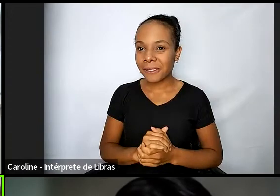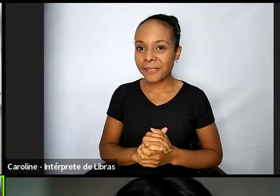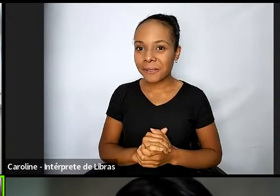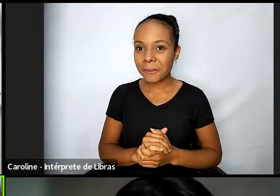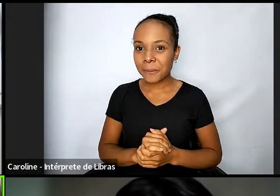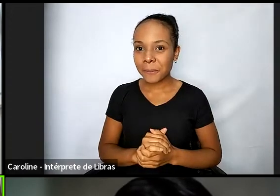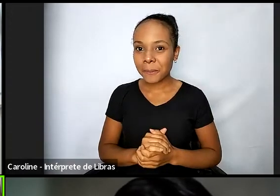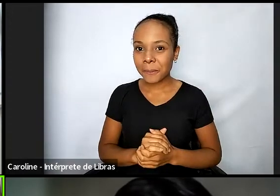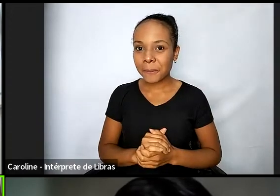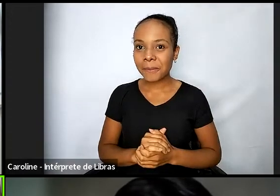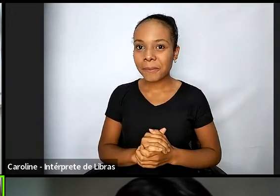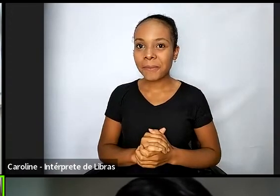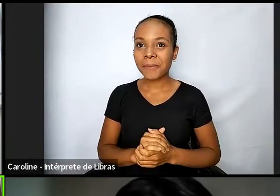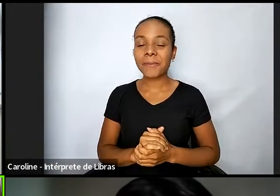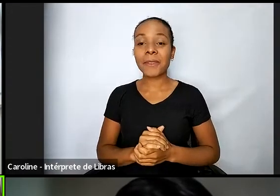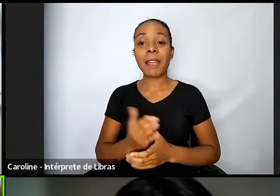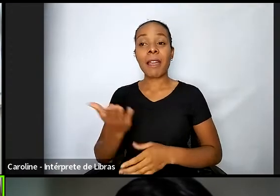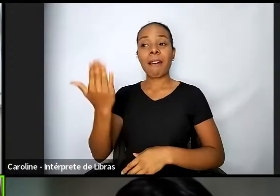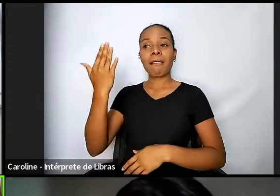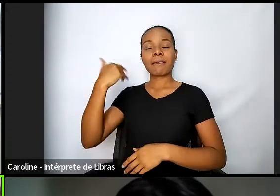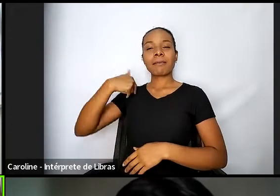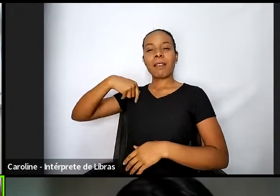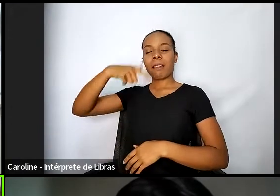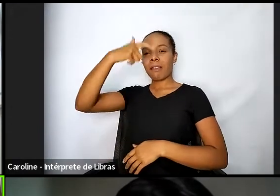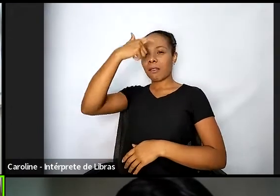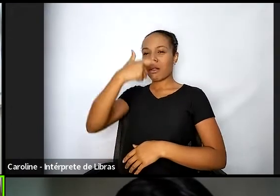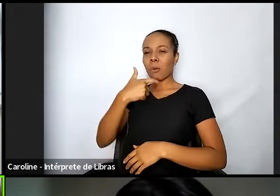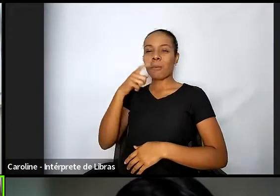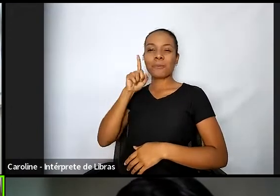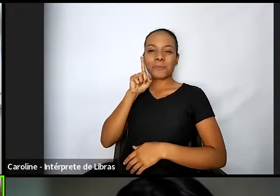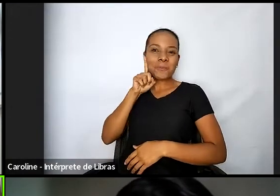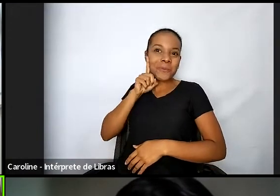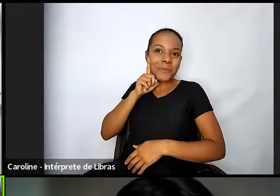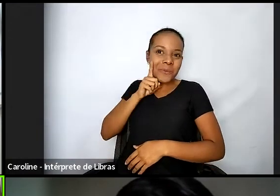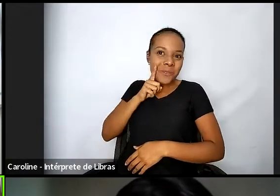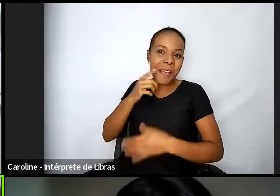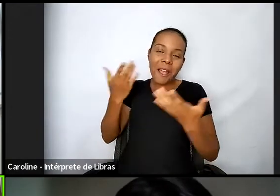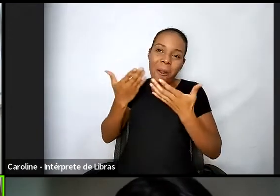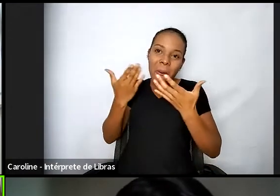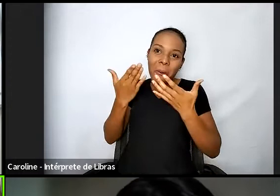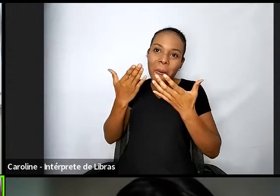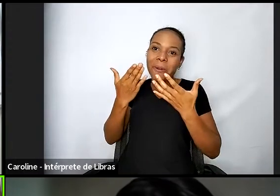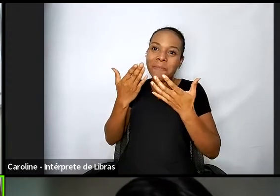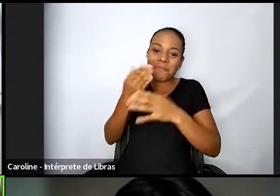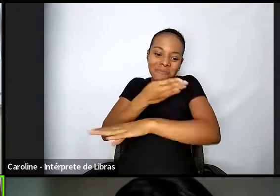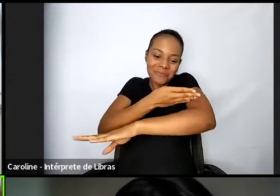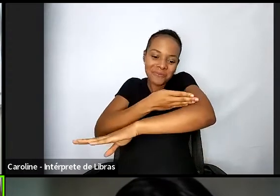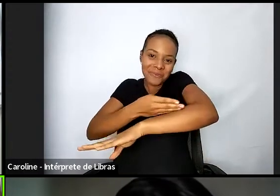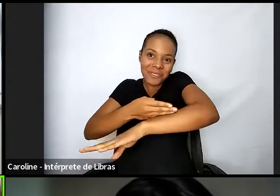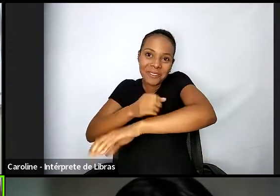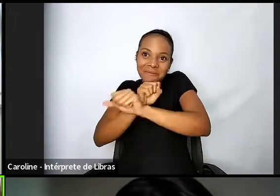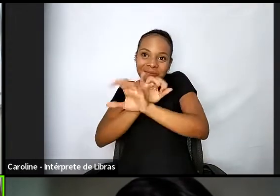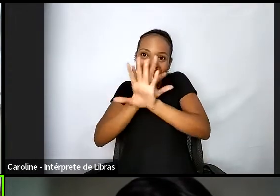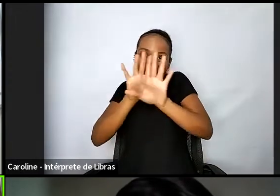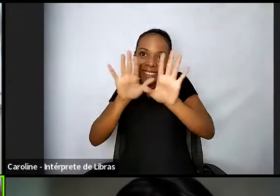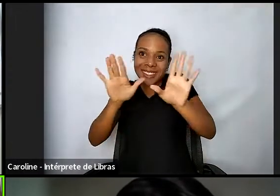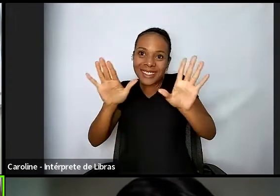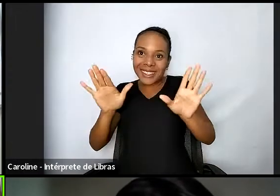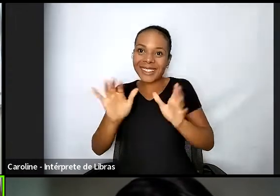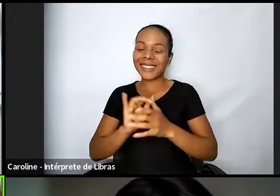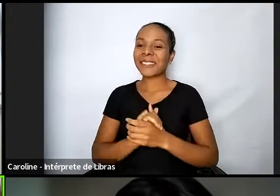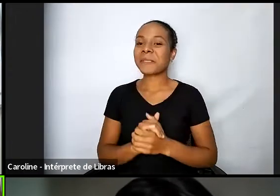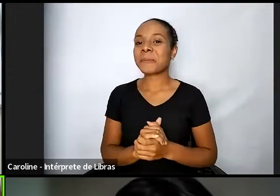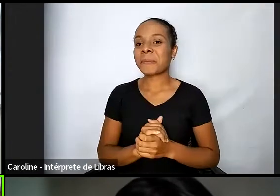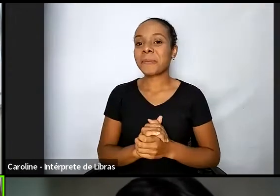Antes eu era mais morena, mas São Paulo me desbotou, eu sou branquinha. Eu estou de cinza,